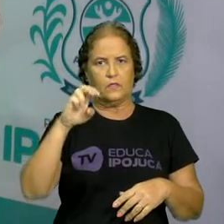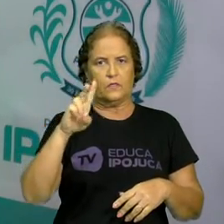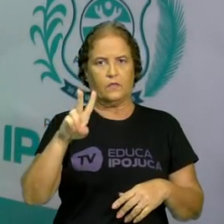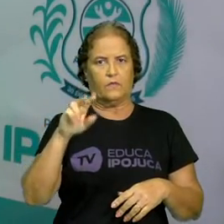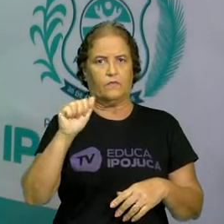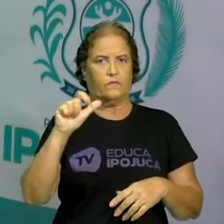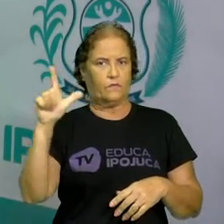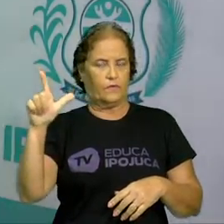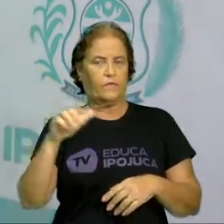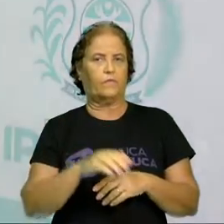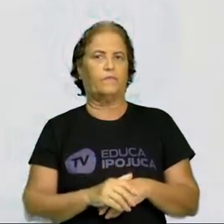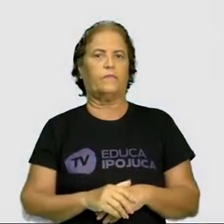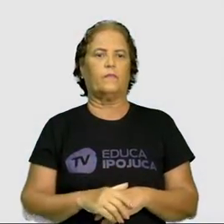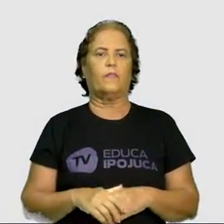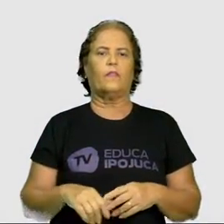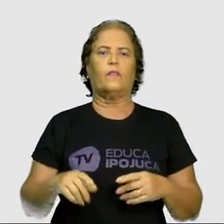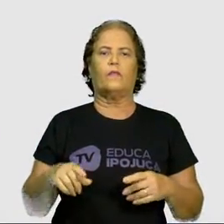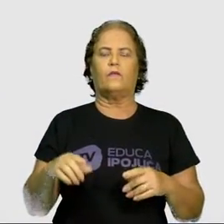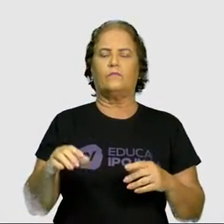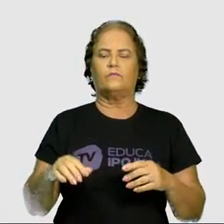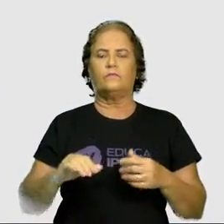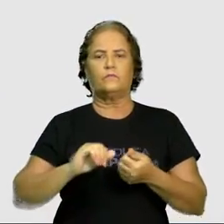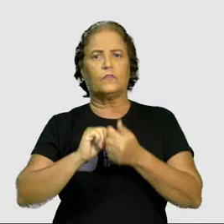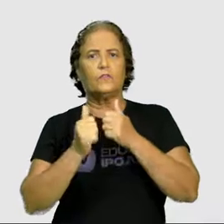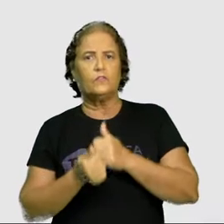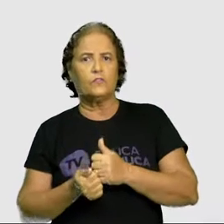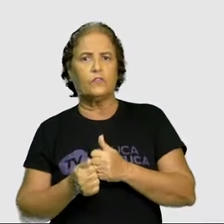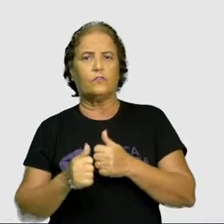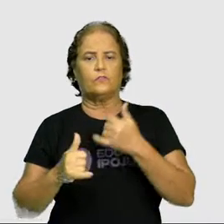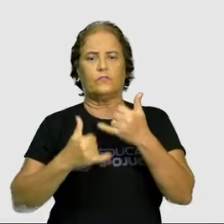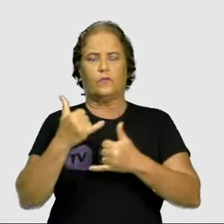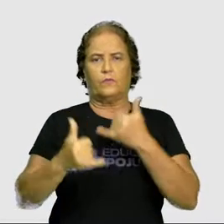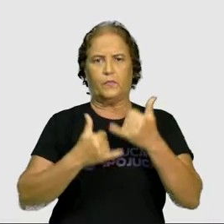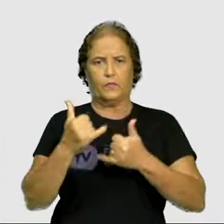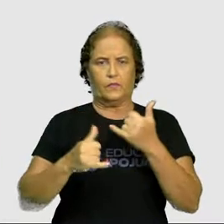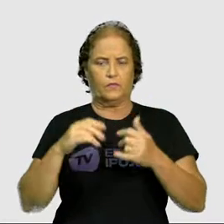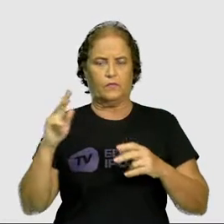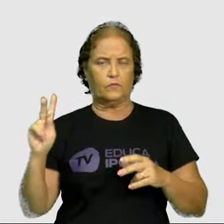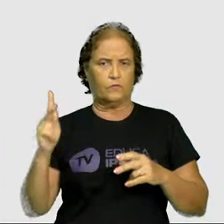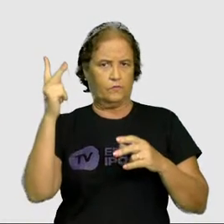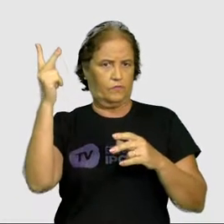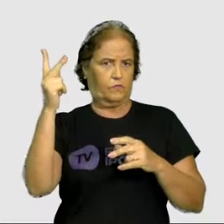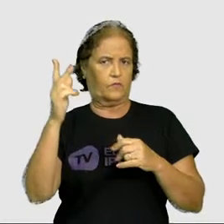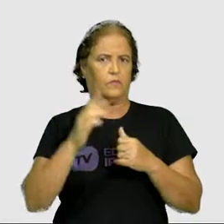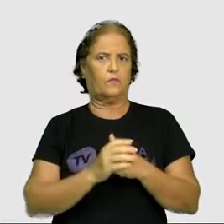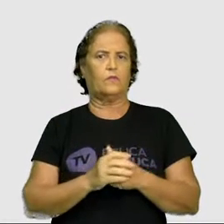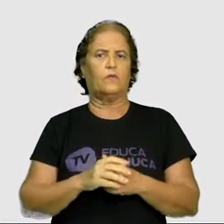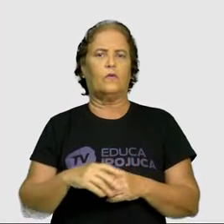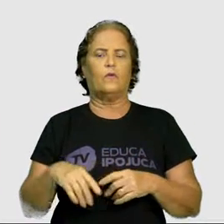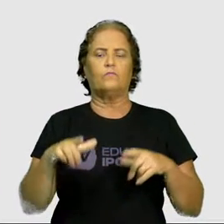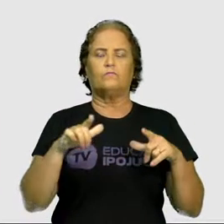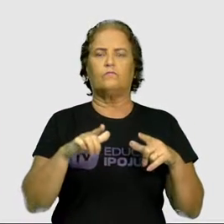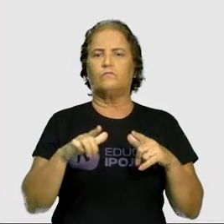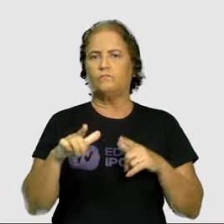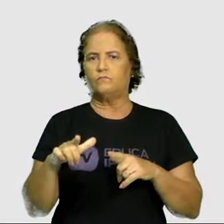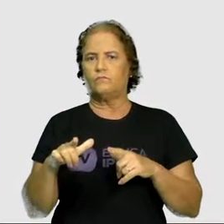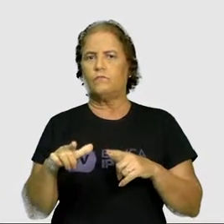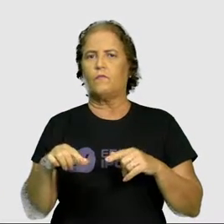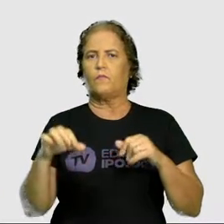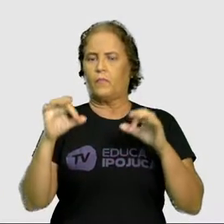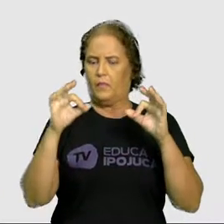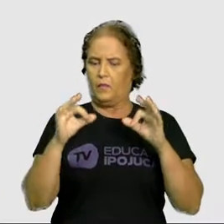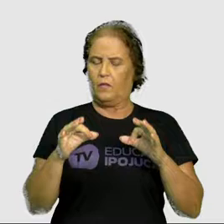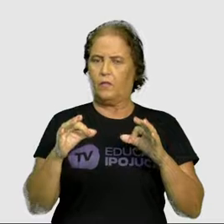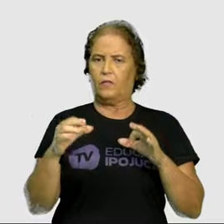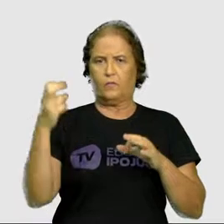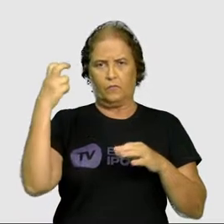Portanto, os jogos e brincadeiras têm um valor cultural inestimável. E o seu lugar já está garantido na